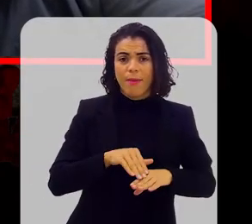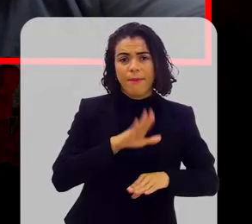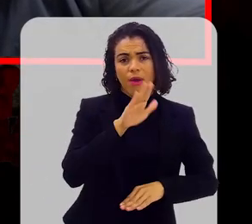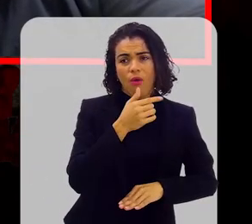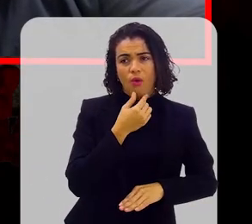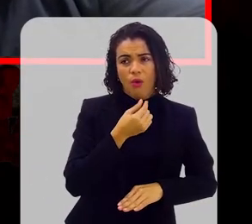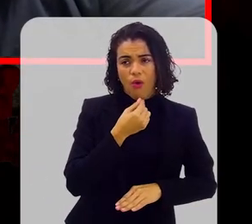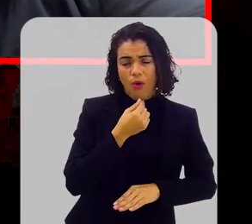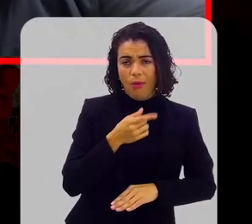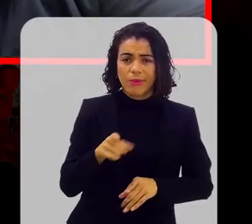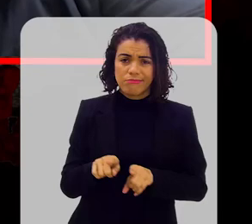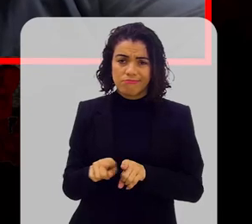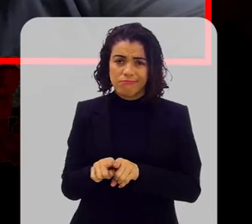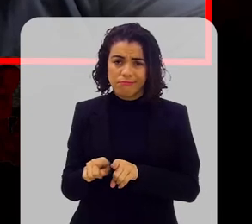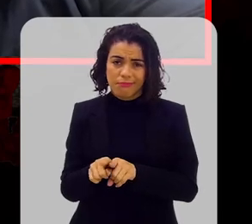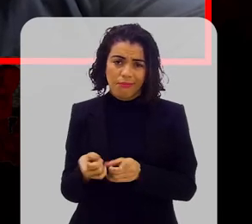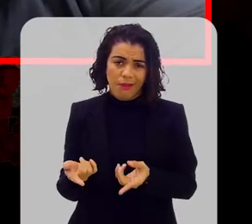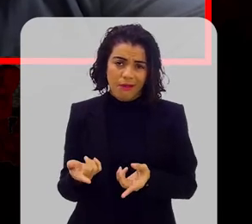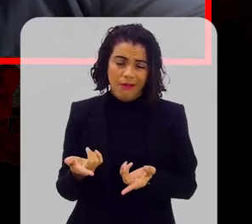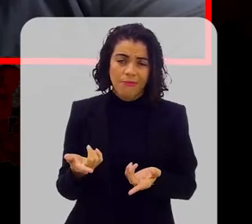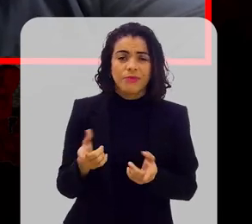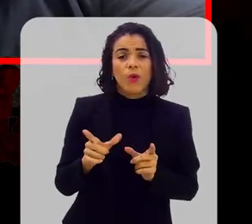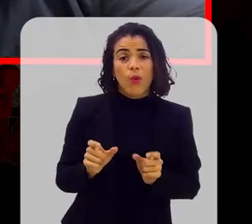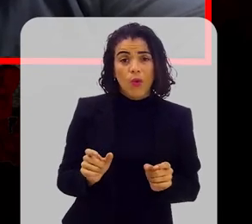é alta tanto em homens quanto em mulheres também.